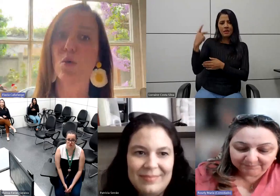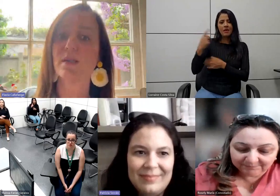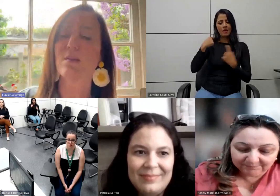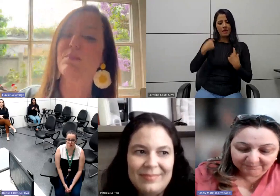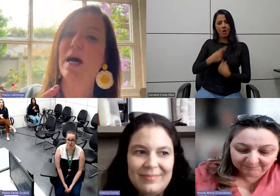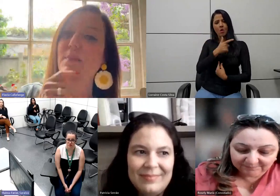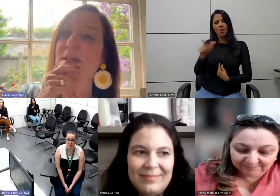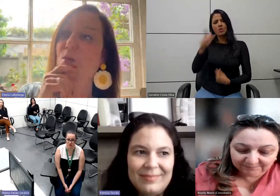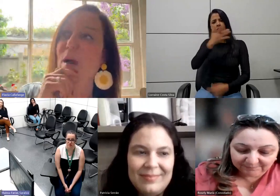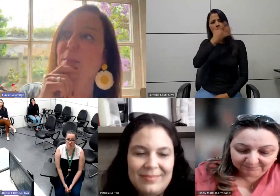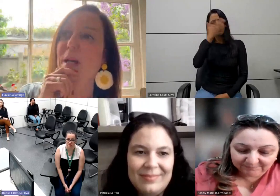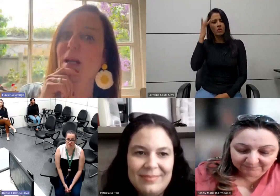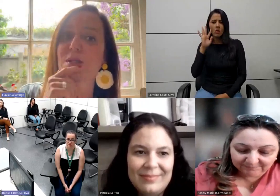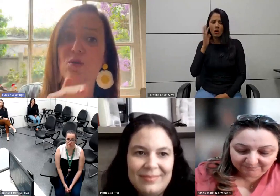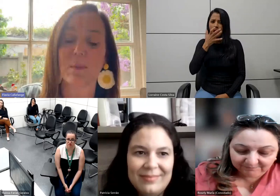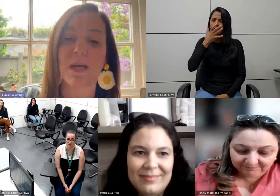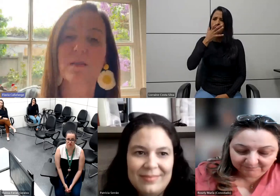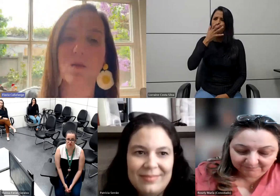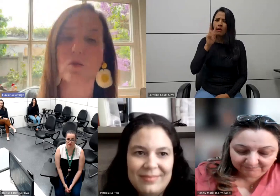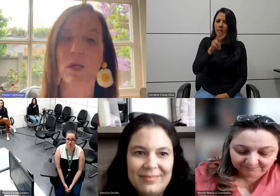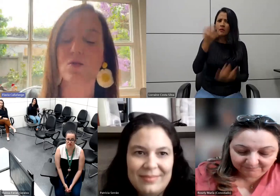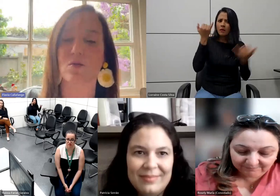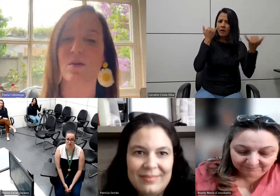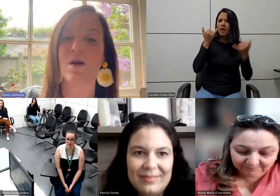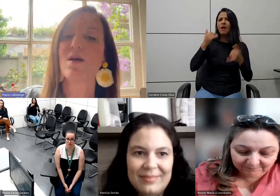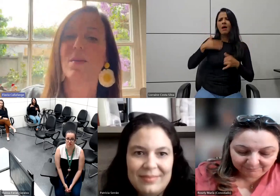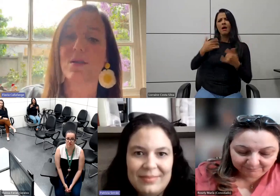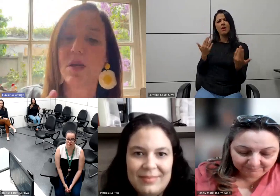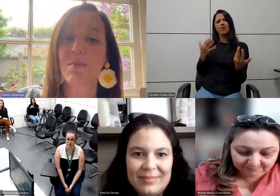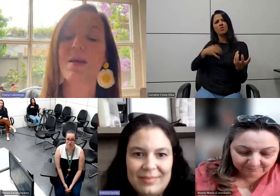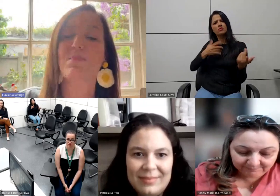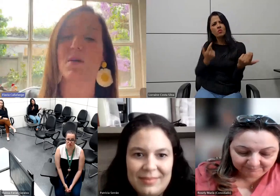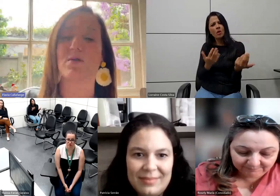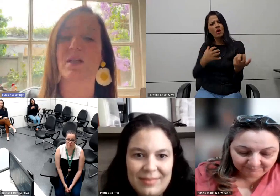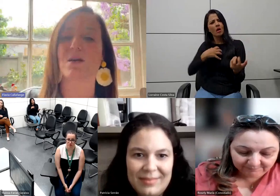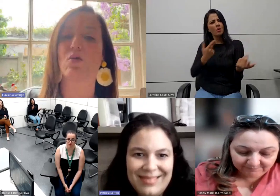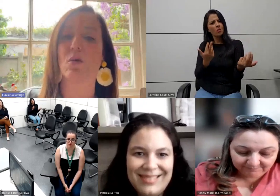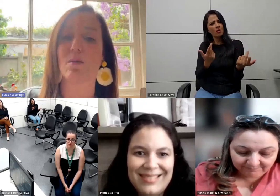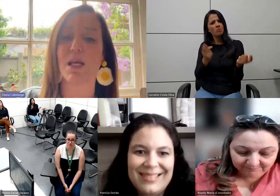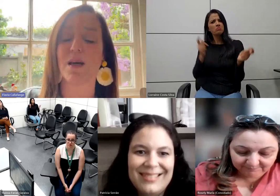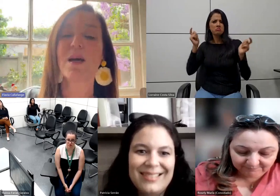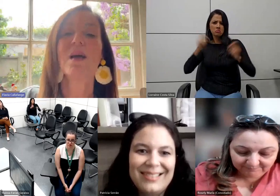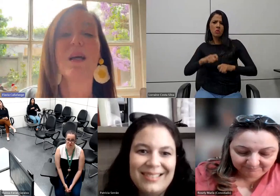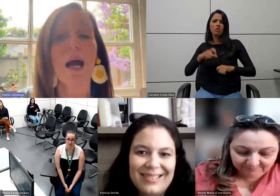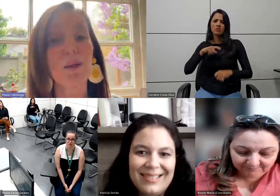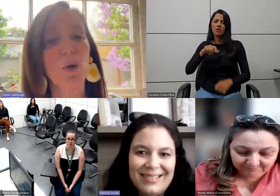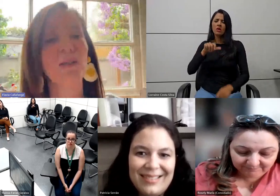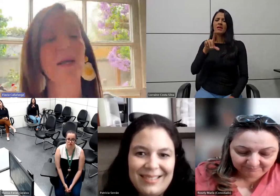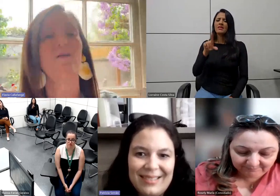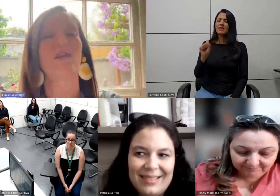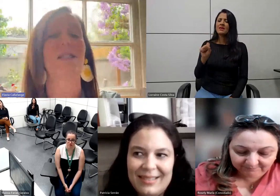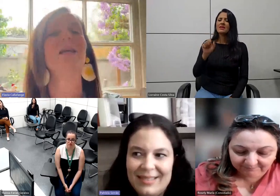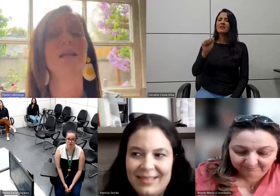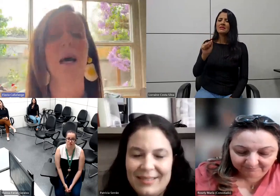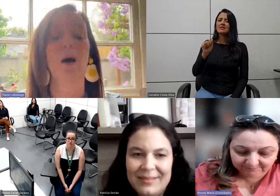pessoas escutem, parem e pensam, eu também sinto isso, mas eu também posso ter desautonomia, e aí podem facilitar